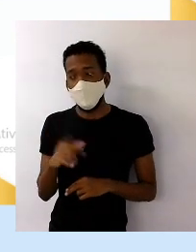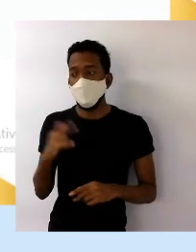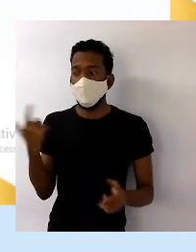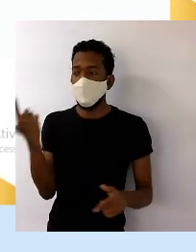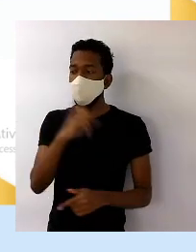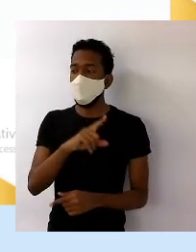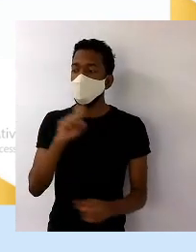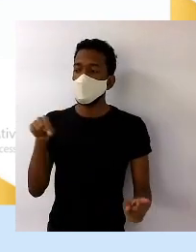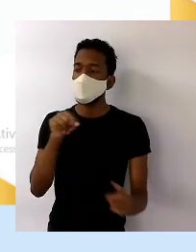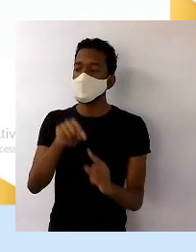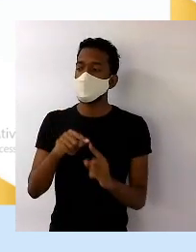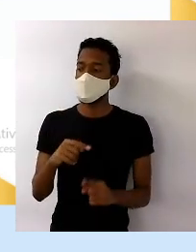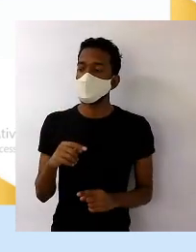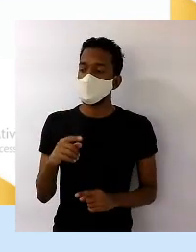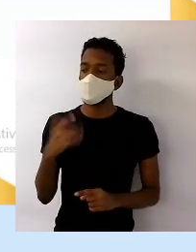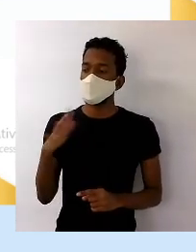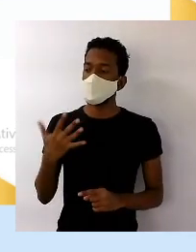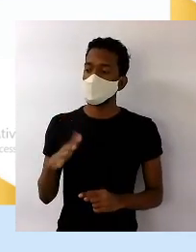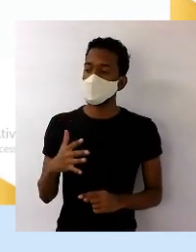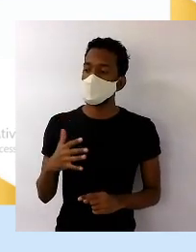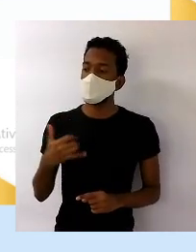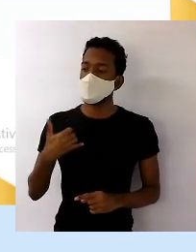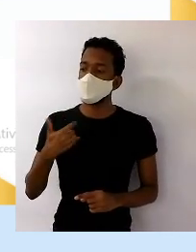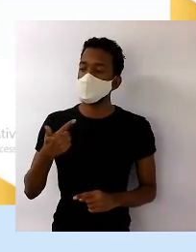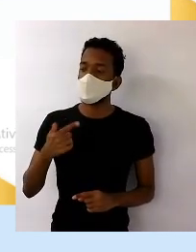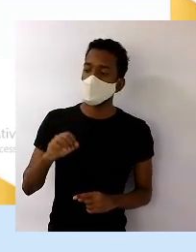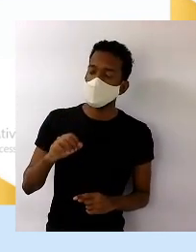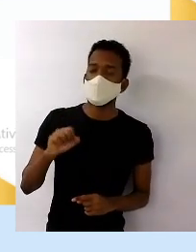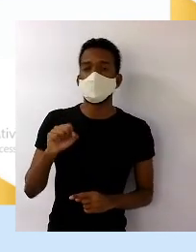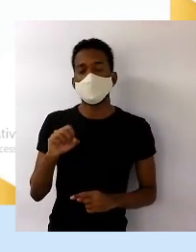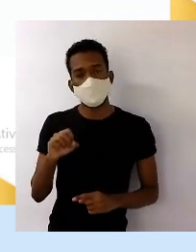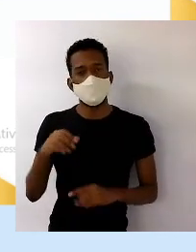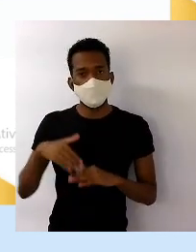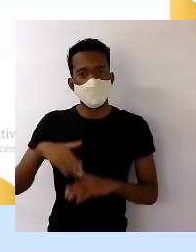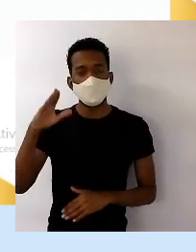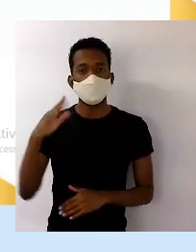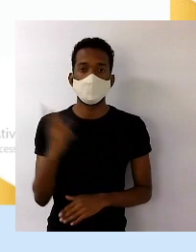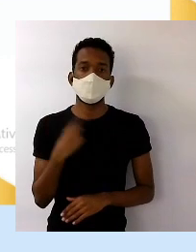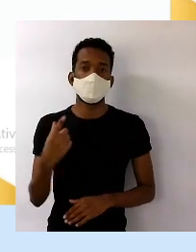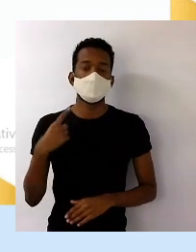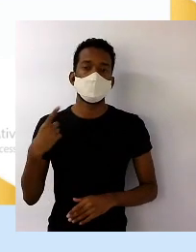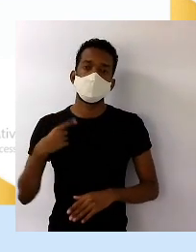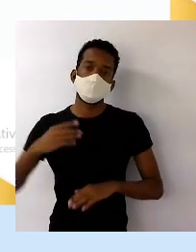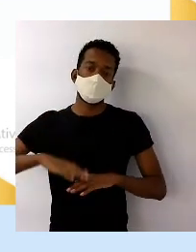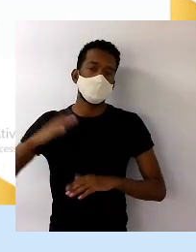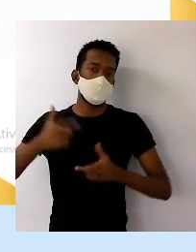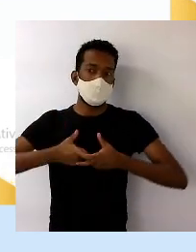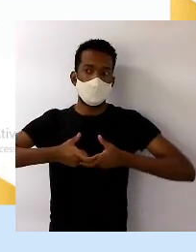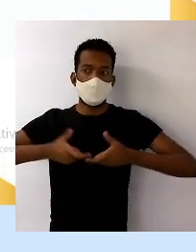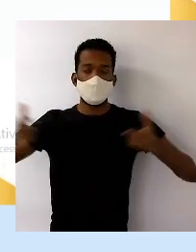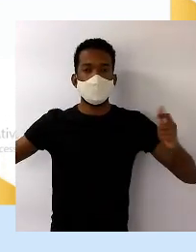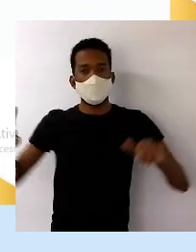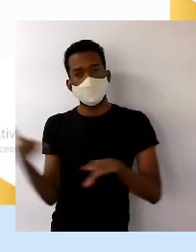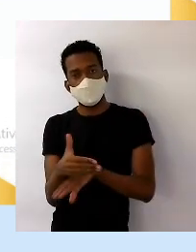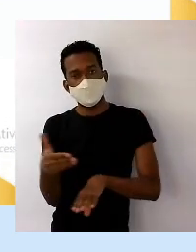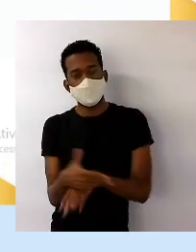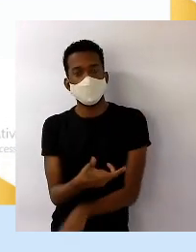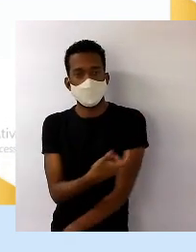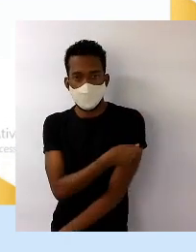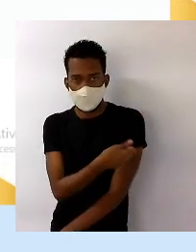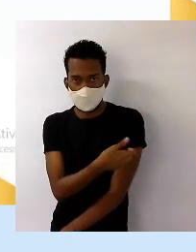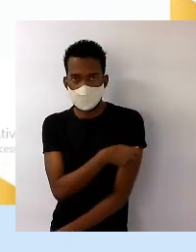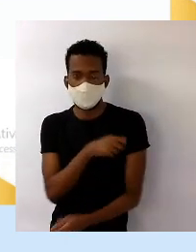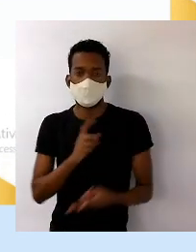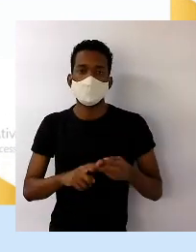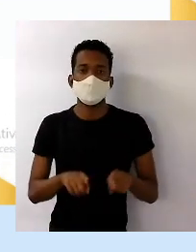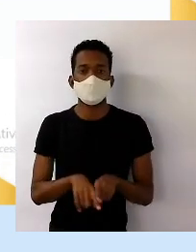70, principalmente de 80 para cima, a gente começa a ter a massificação do acesso à vacina, a